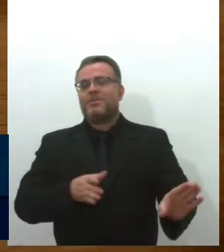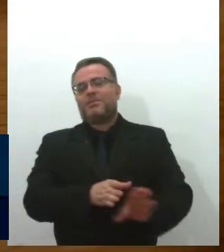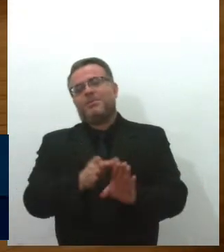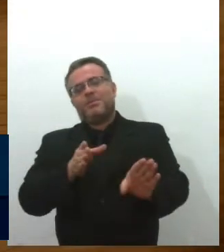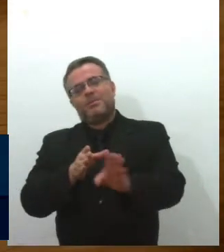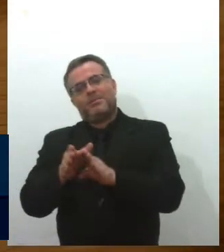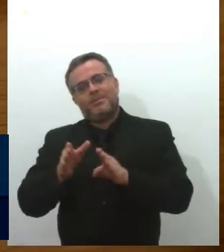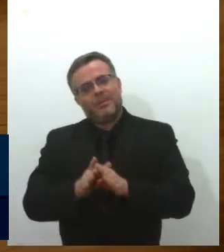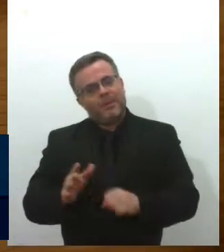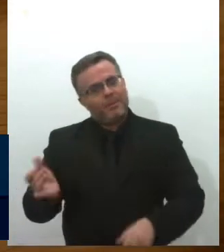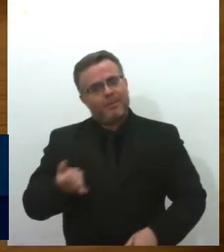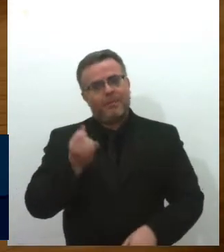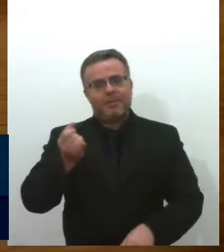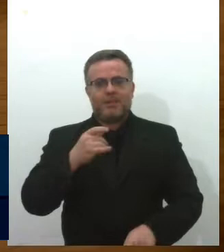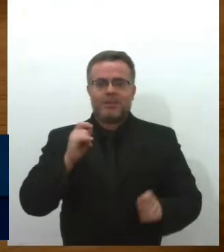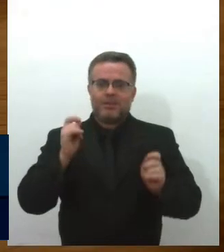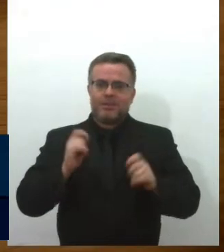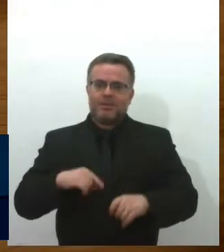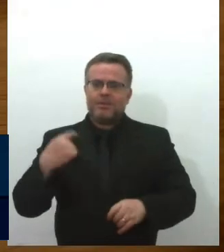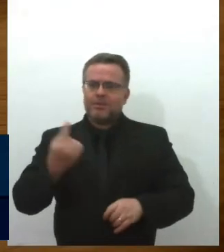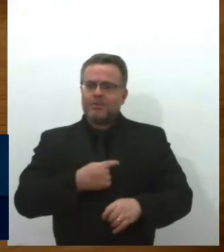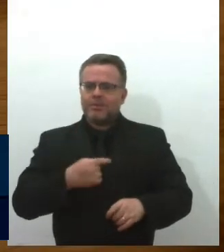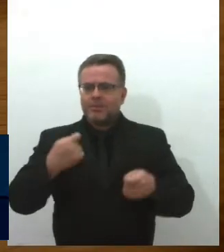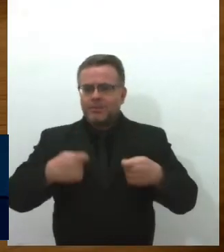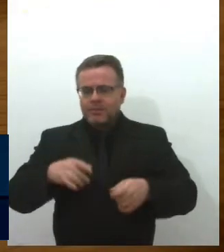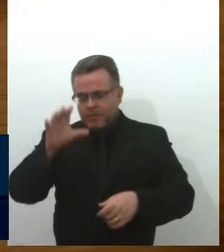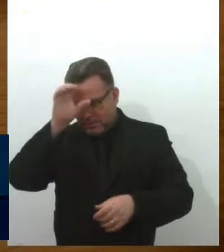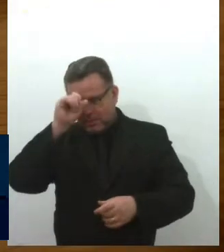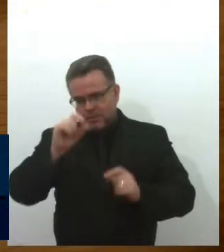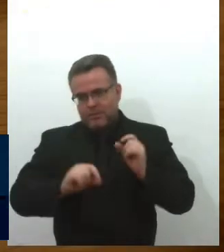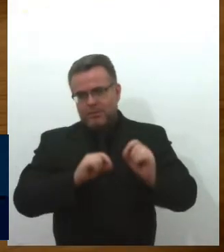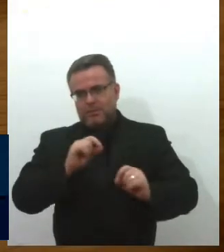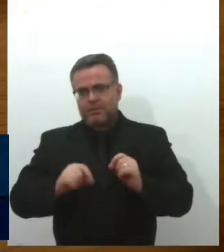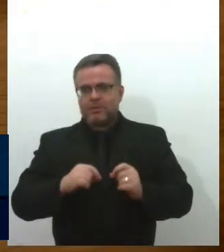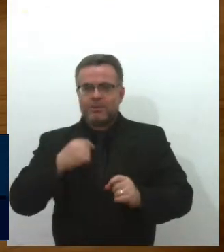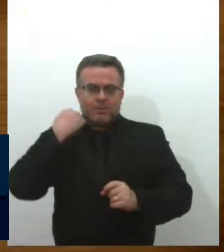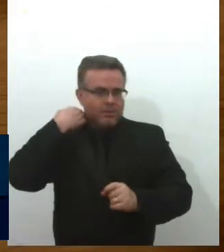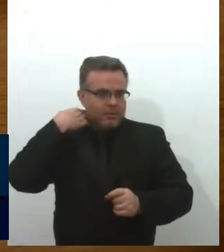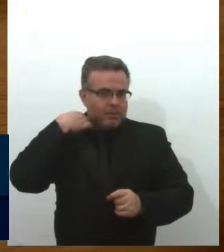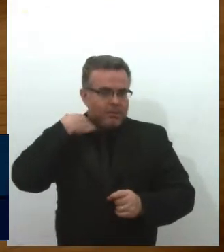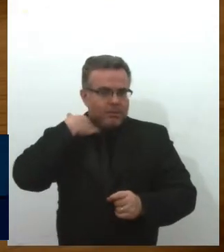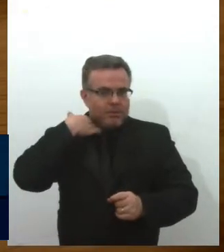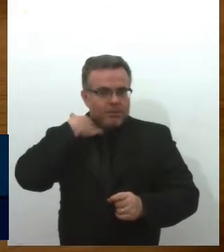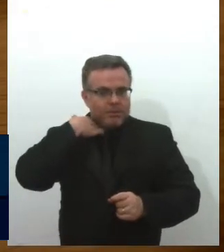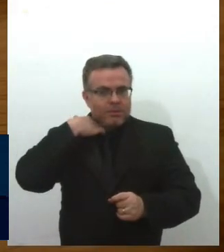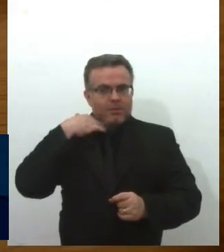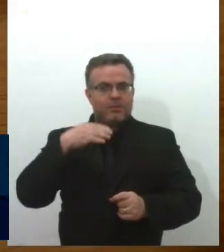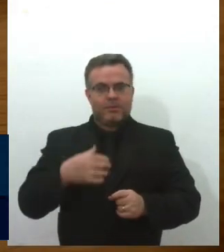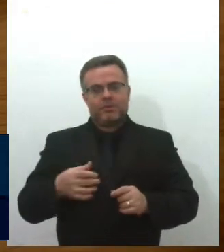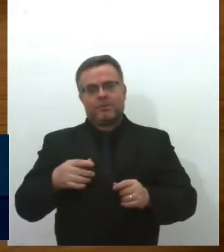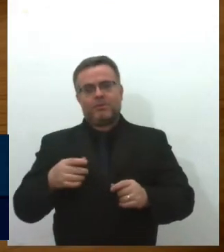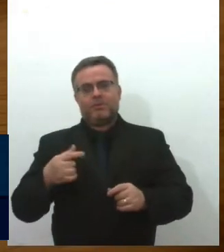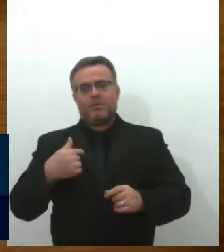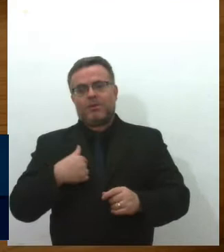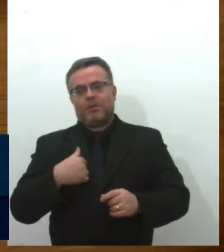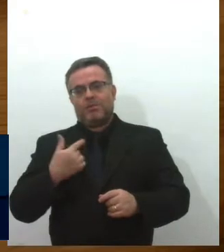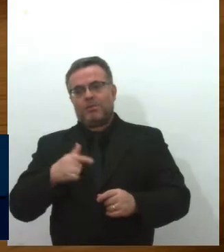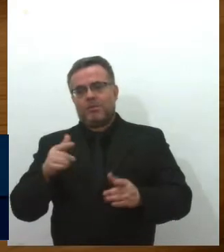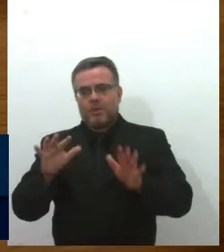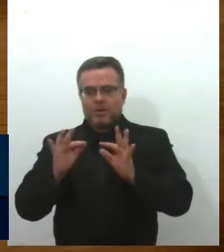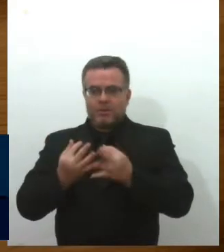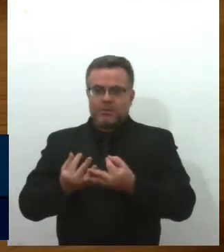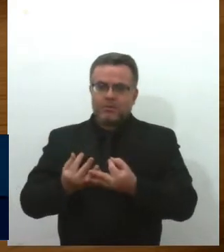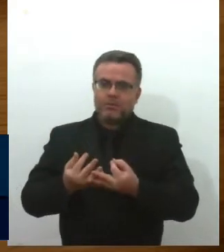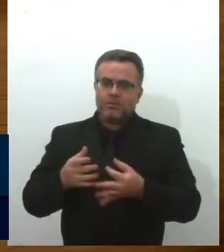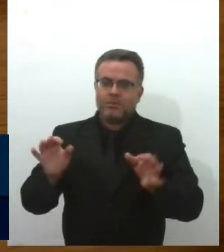Temos muito a aprender com o paciente autista. Mesmo não tendo dentro da minha ou da sua família, ter